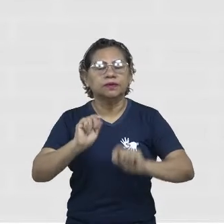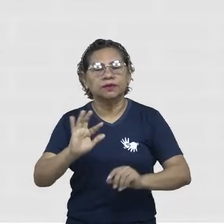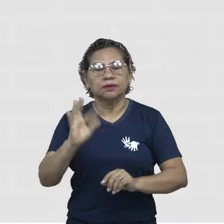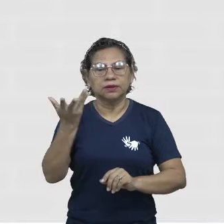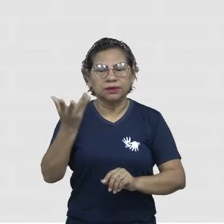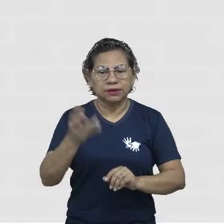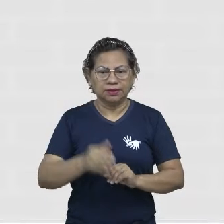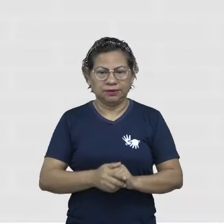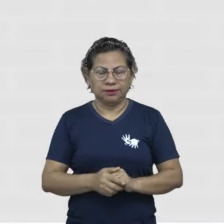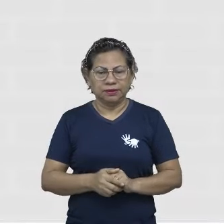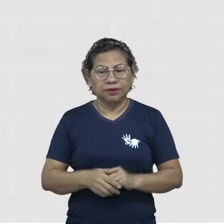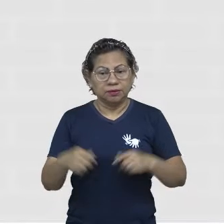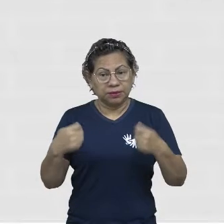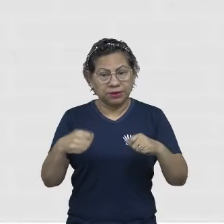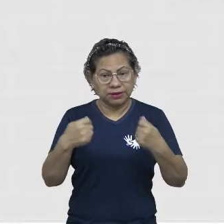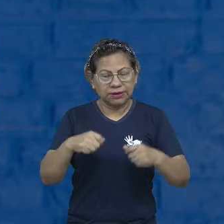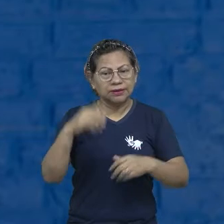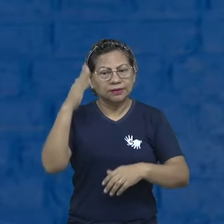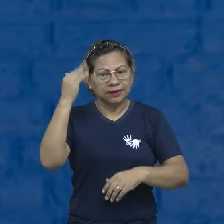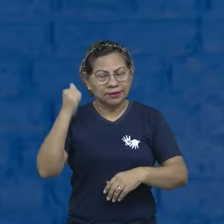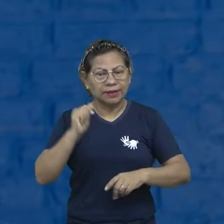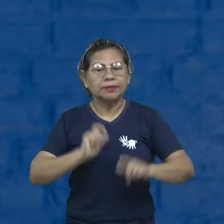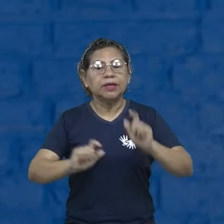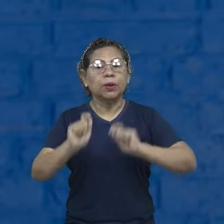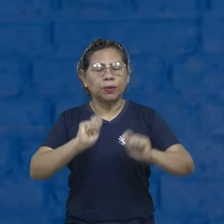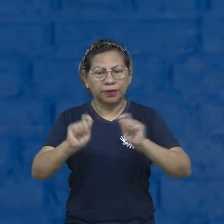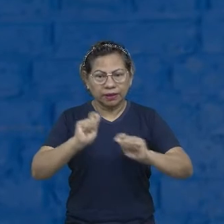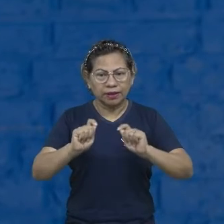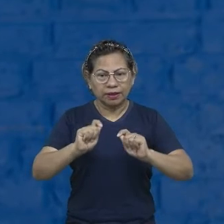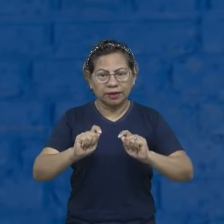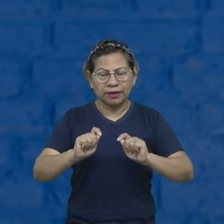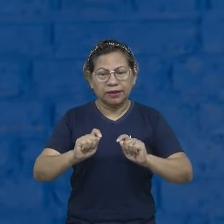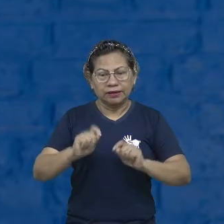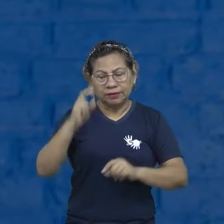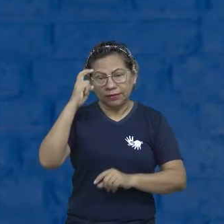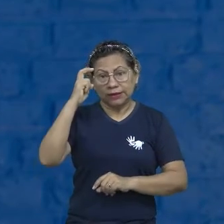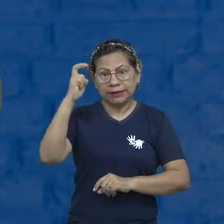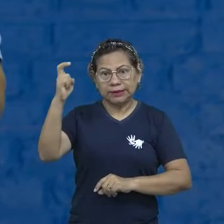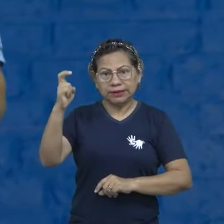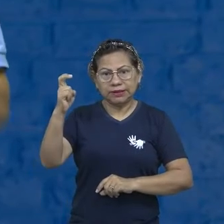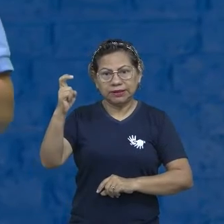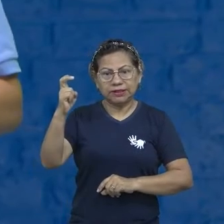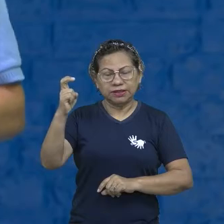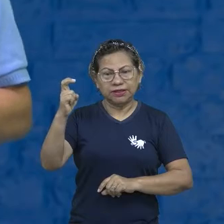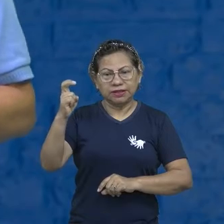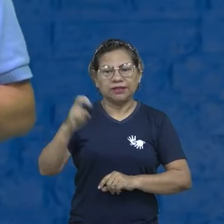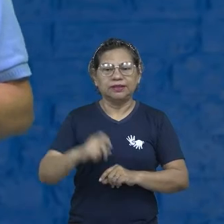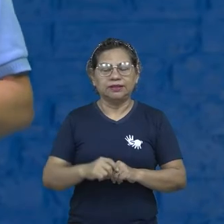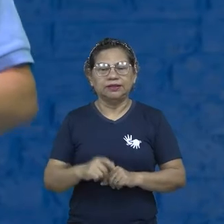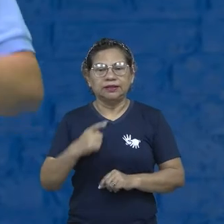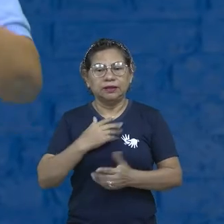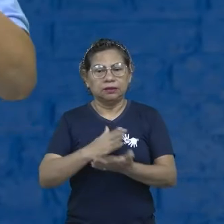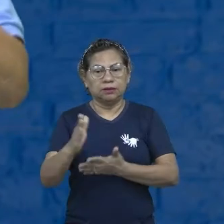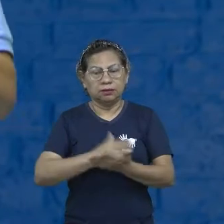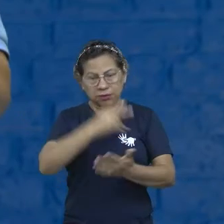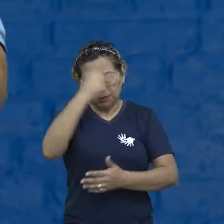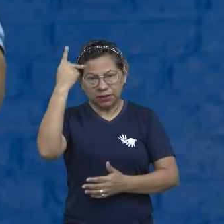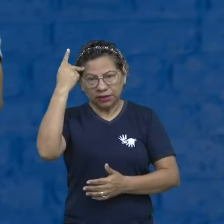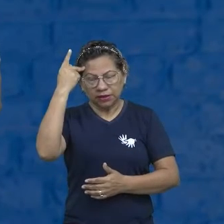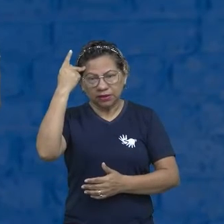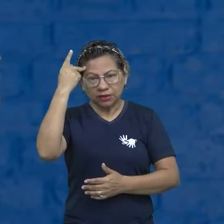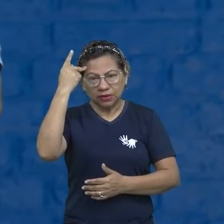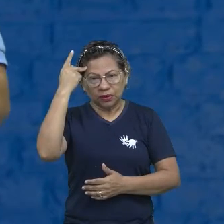coloco isso, eu tenho curiosidade, eu tenho o quê? Uma inteligência social, porque existem muitas pessoas que são